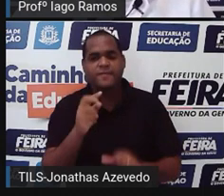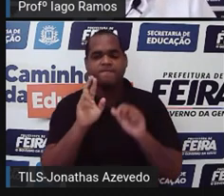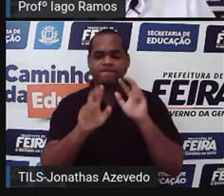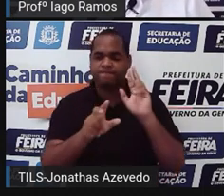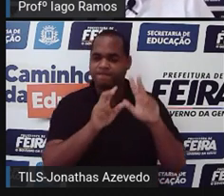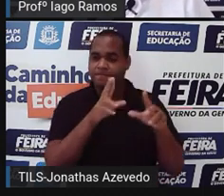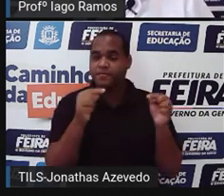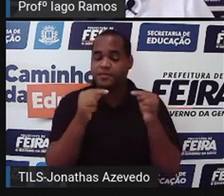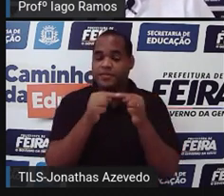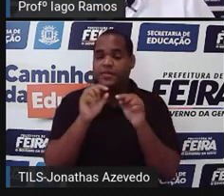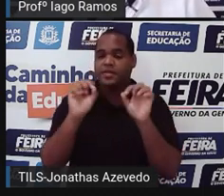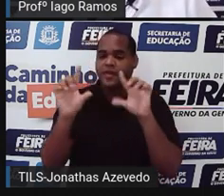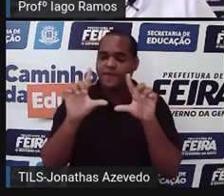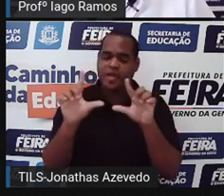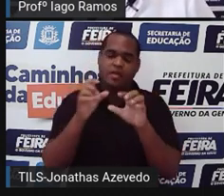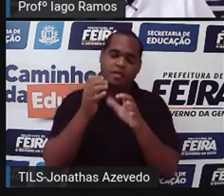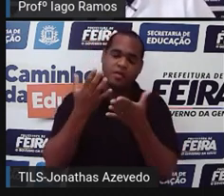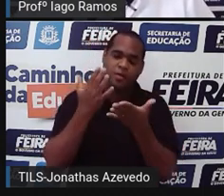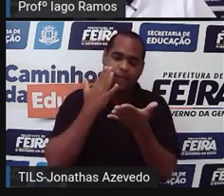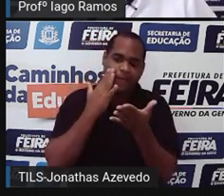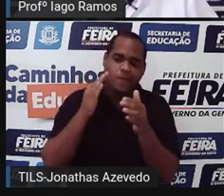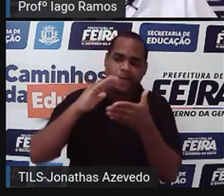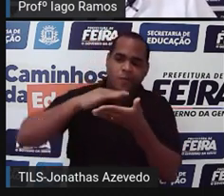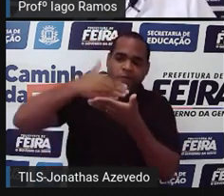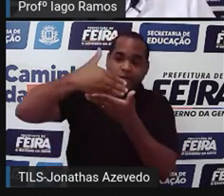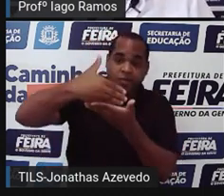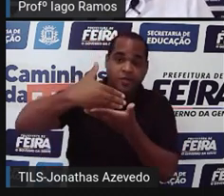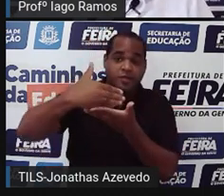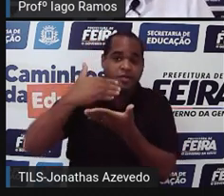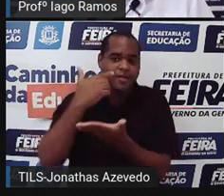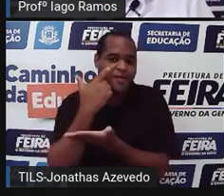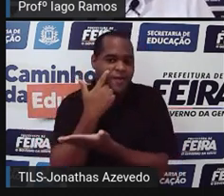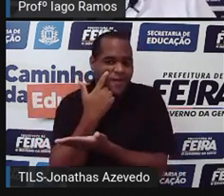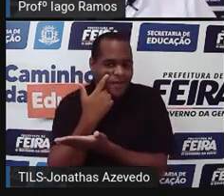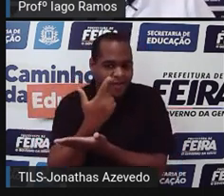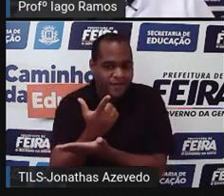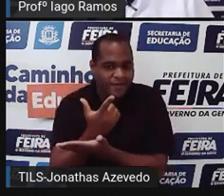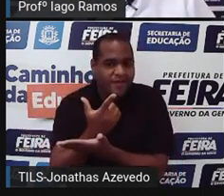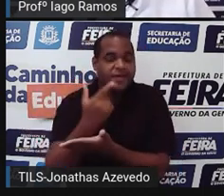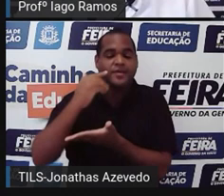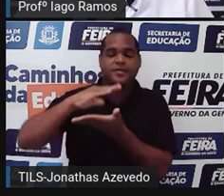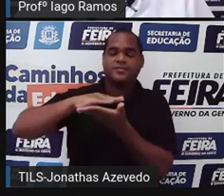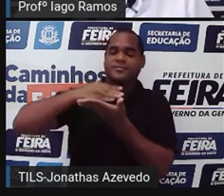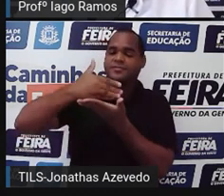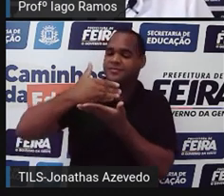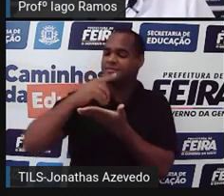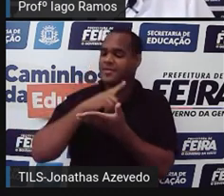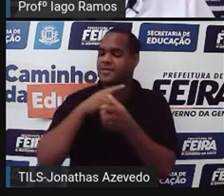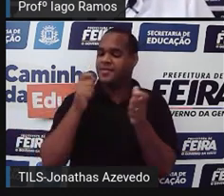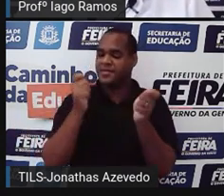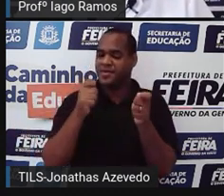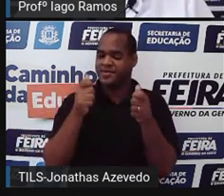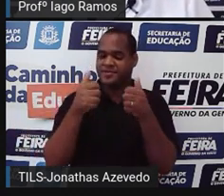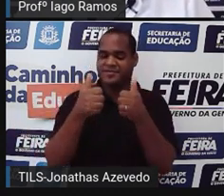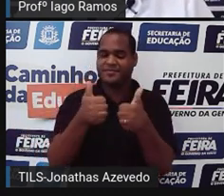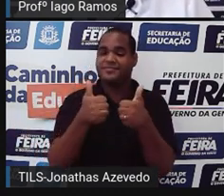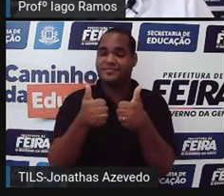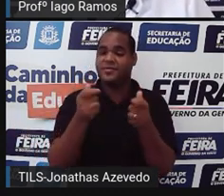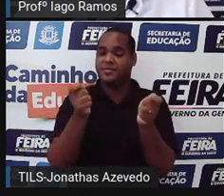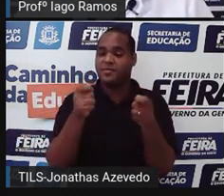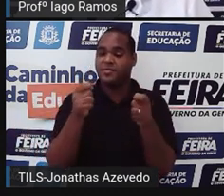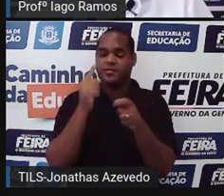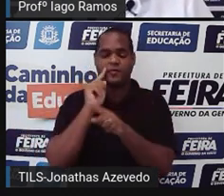computador e para a TV, a gente já vê que o computador, ele foi o menos usado. Tá bom?